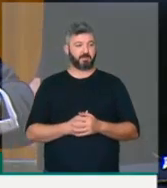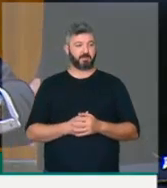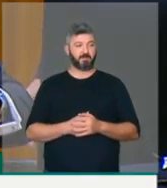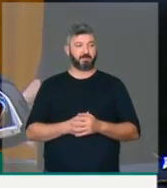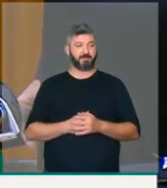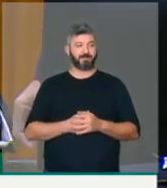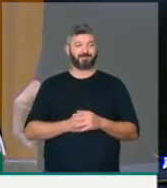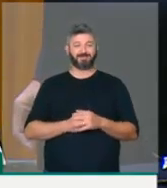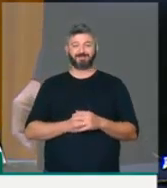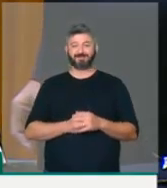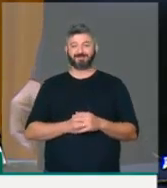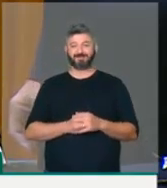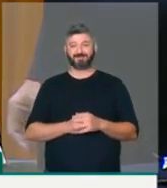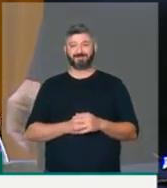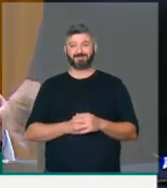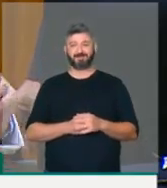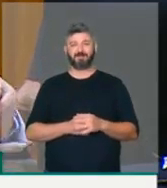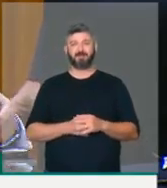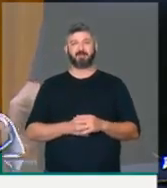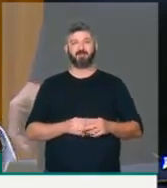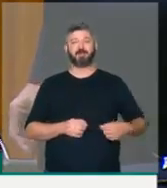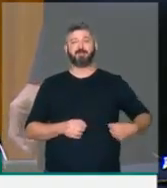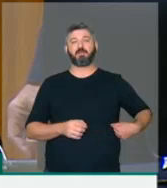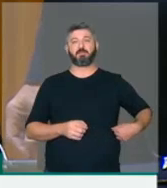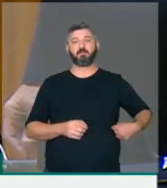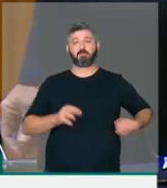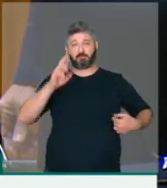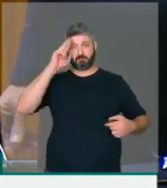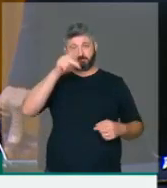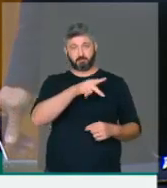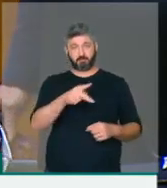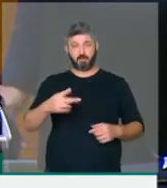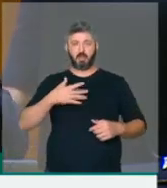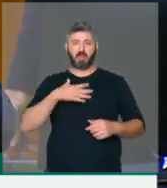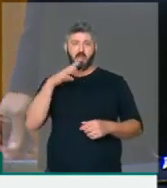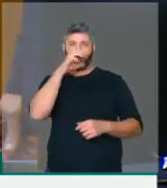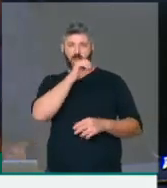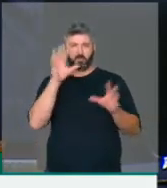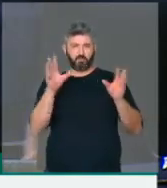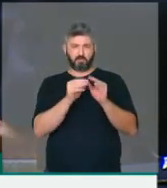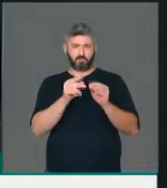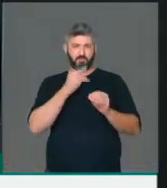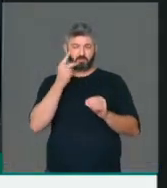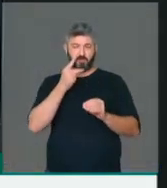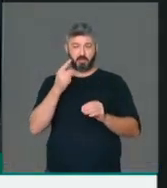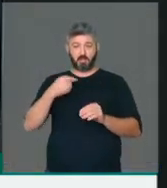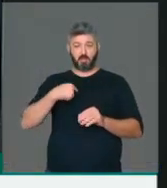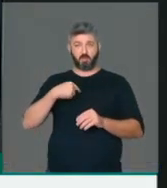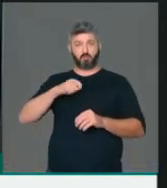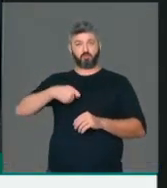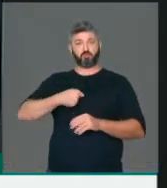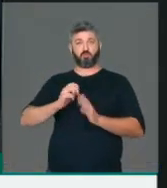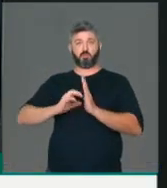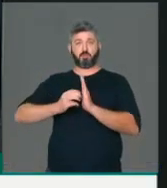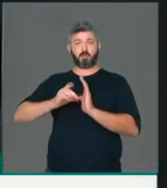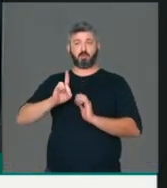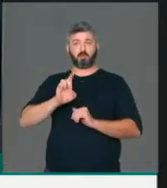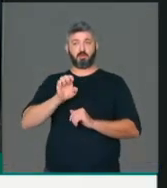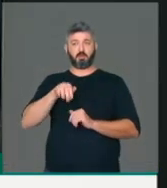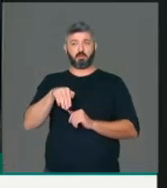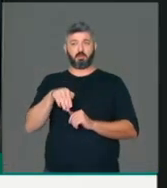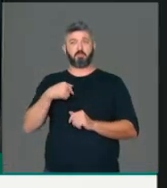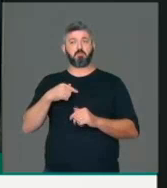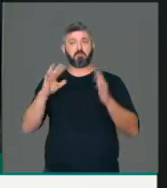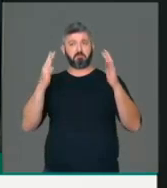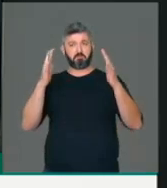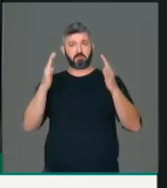Deputado Arthur, rapidinho, um minuto. Senhor Presidente, a minha palavra é muito breve, em nome do Democratas, Presidente. Eu quero